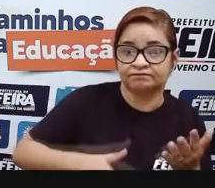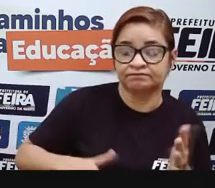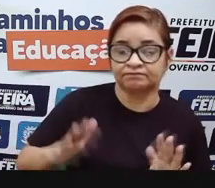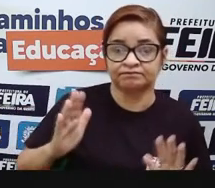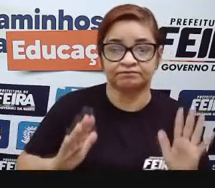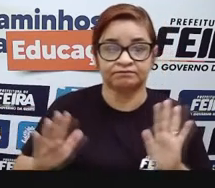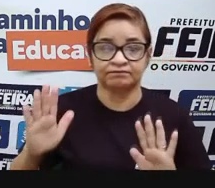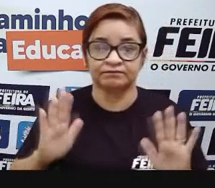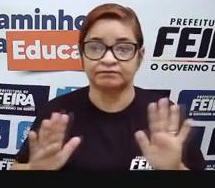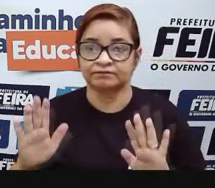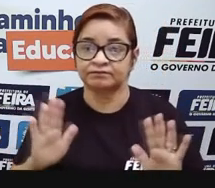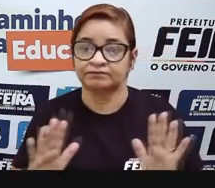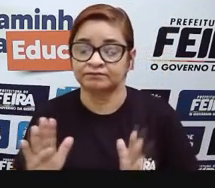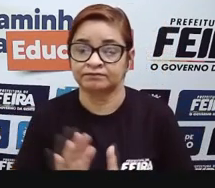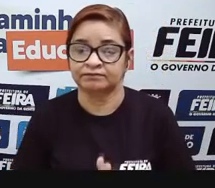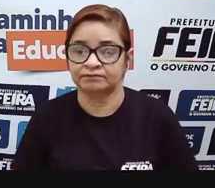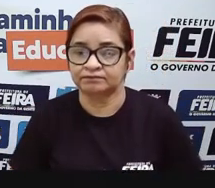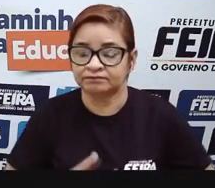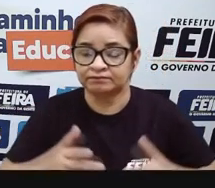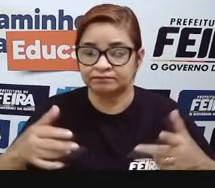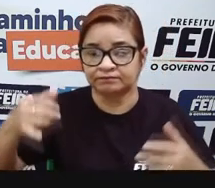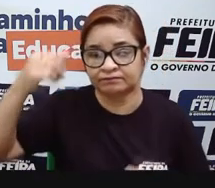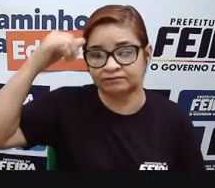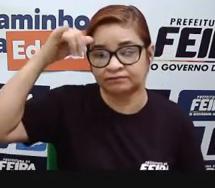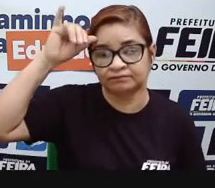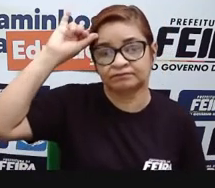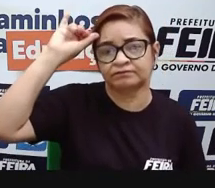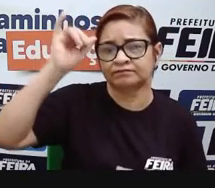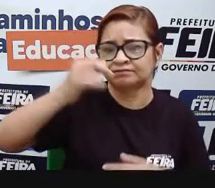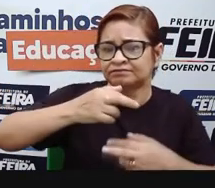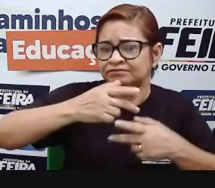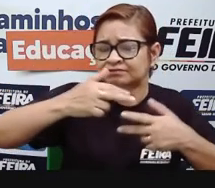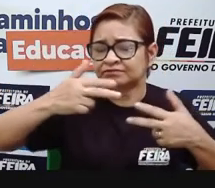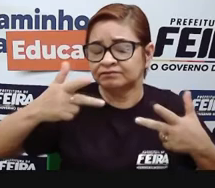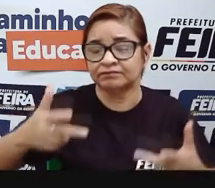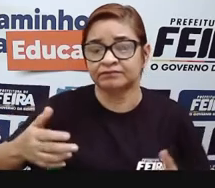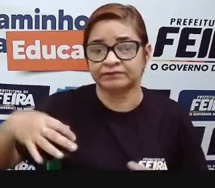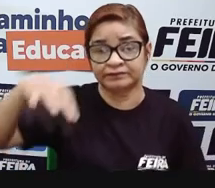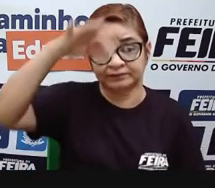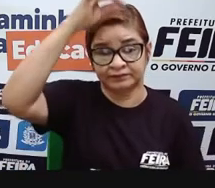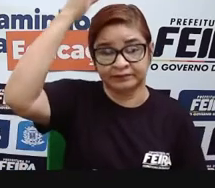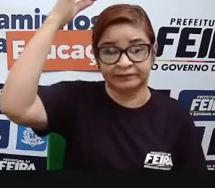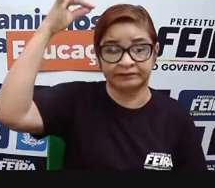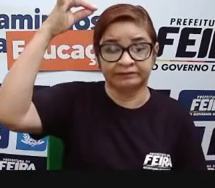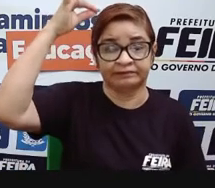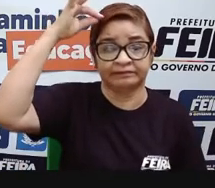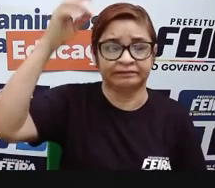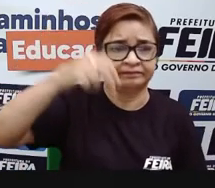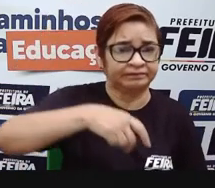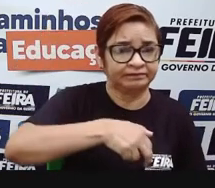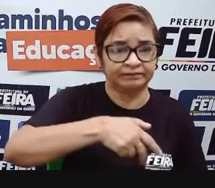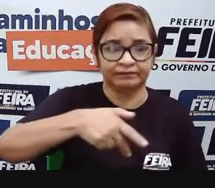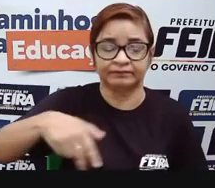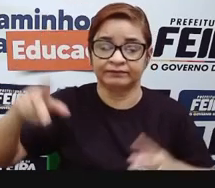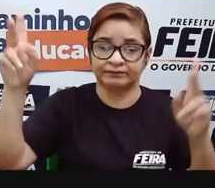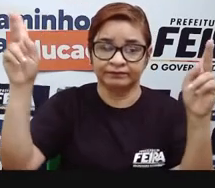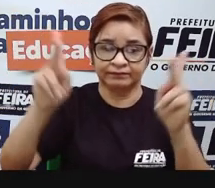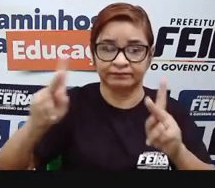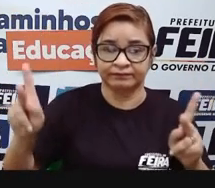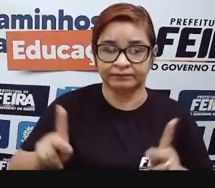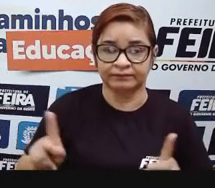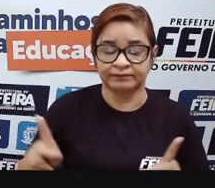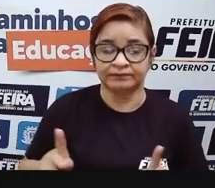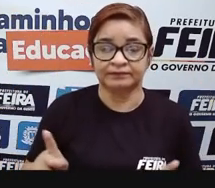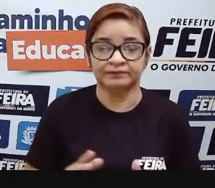Exposição Agropecuária, São João e São José, São Pedro de Humildes, Caminhada pela Paz, Feira do